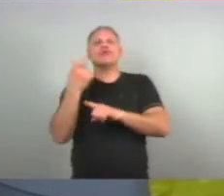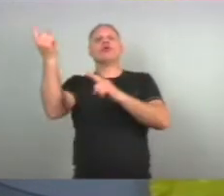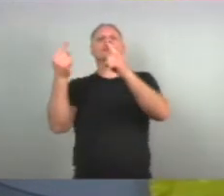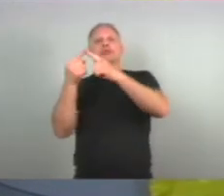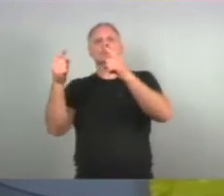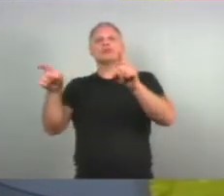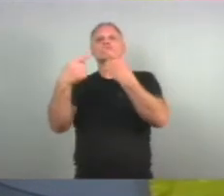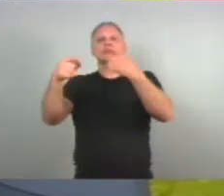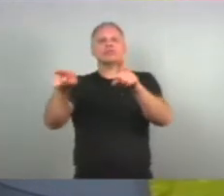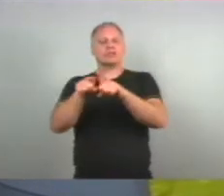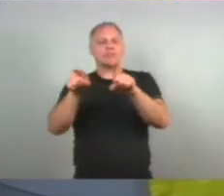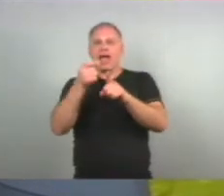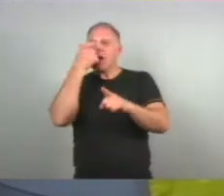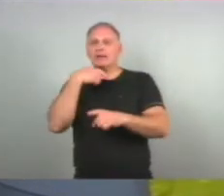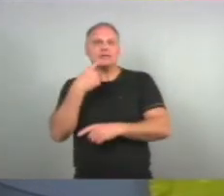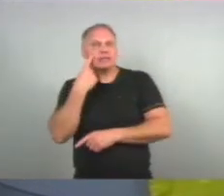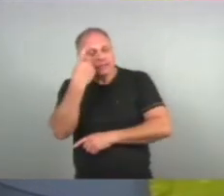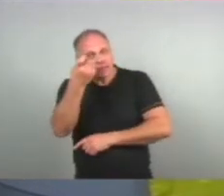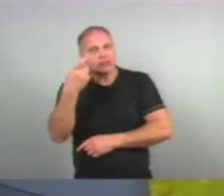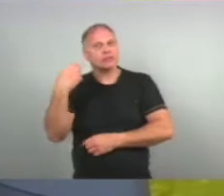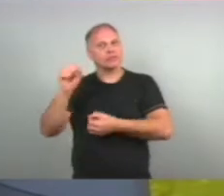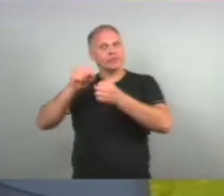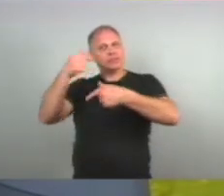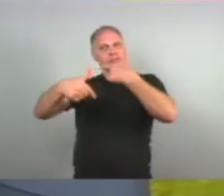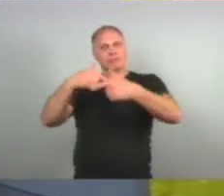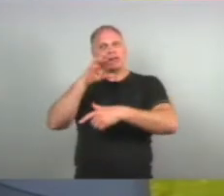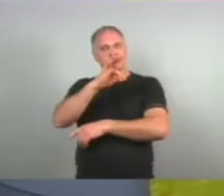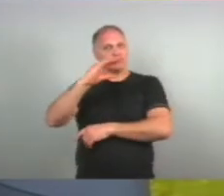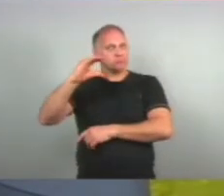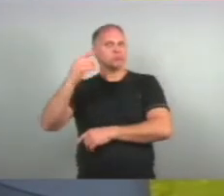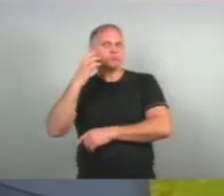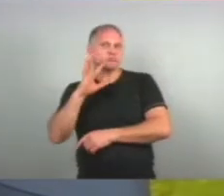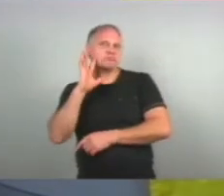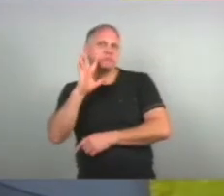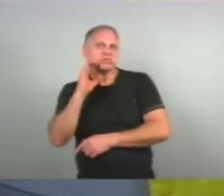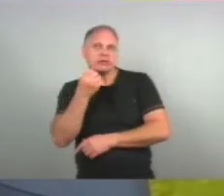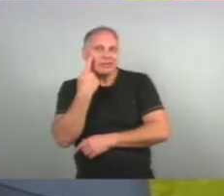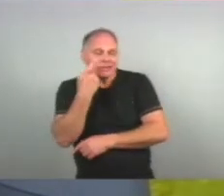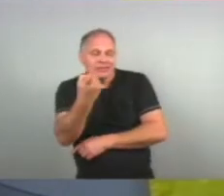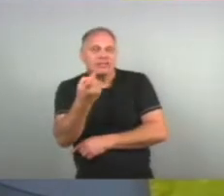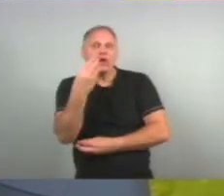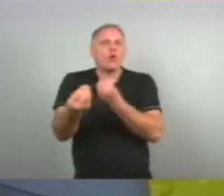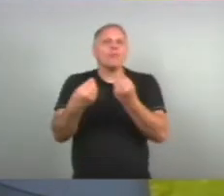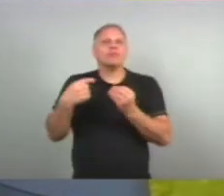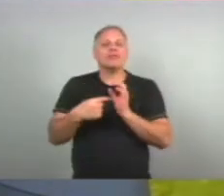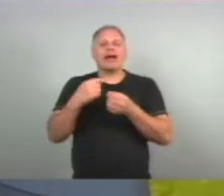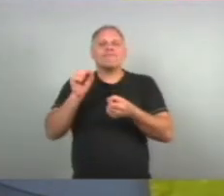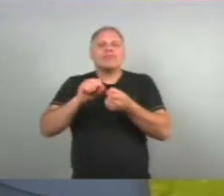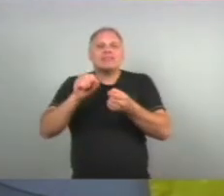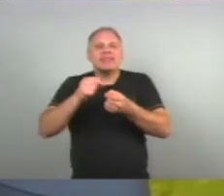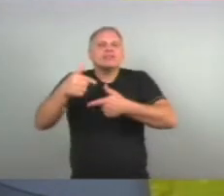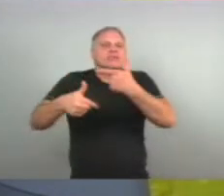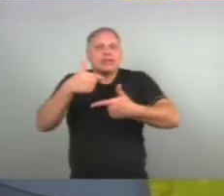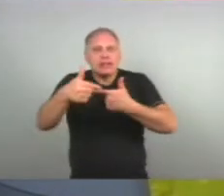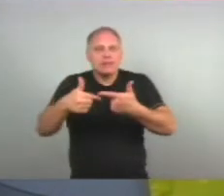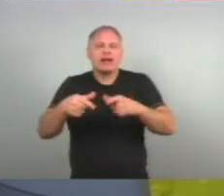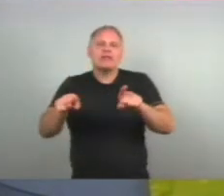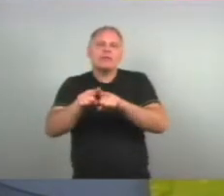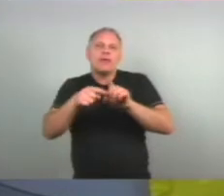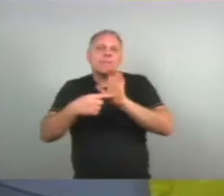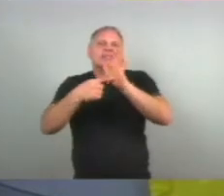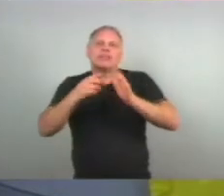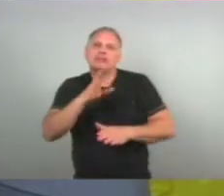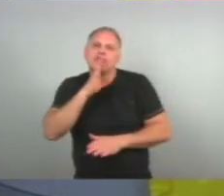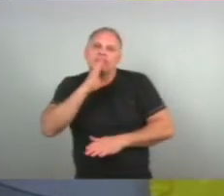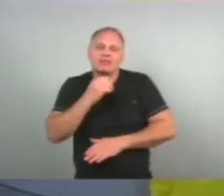musicais Eu achei bem interessante Esse recorte Que você fez E a forma Como tu trouxe à luz Esse conhecimento Também Do